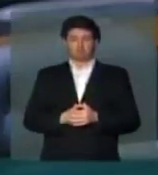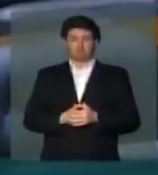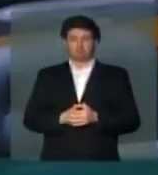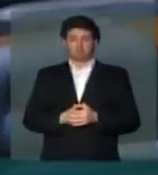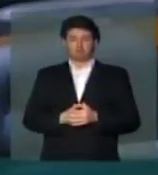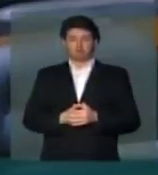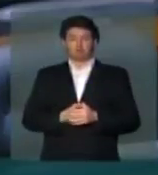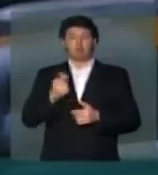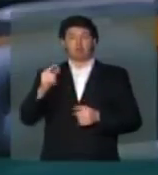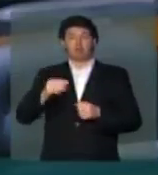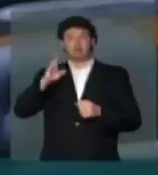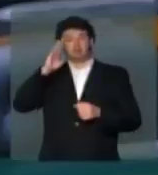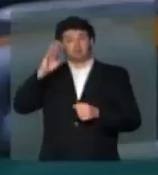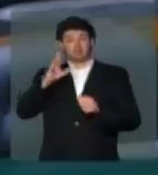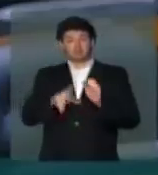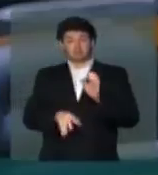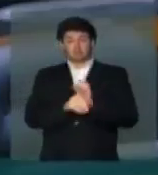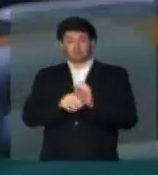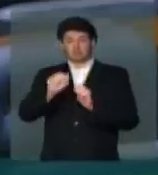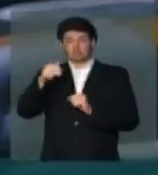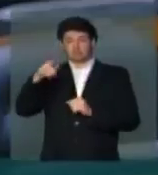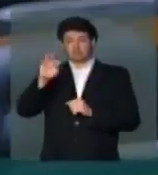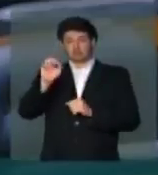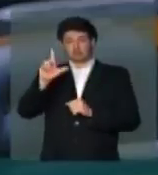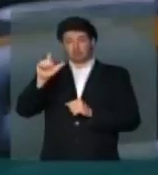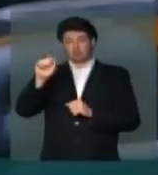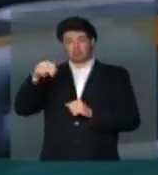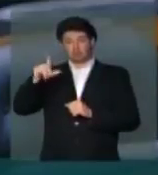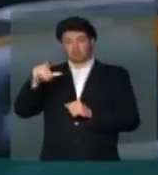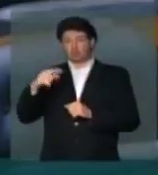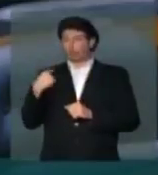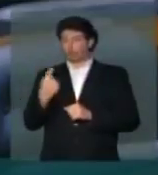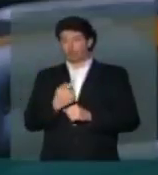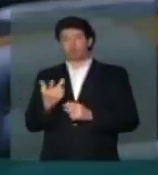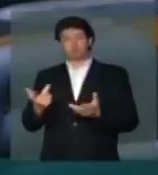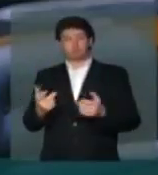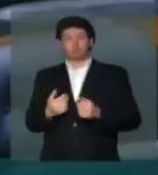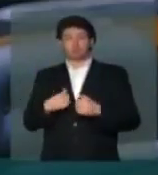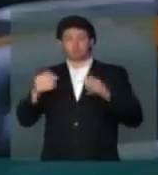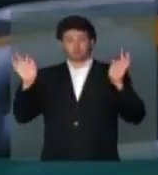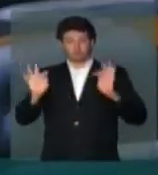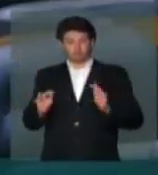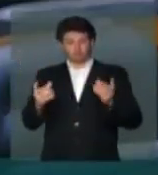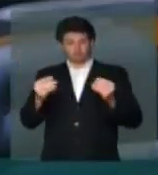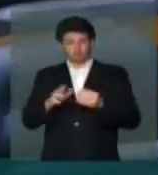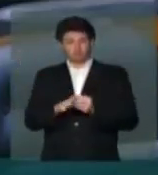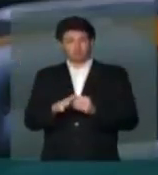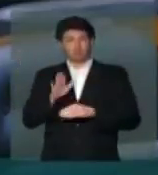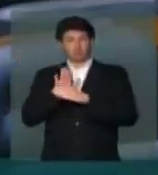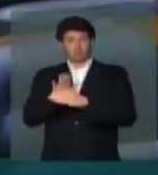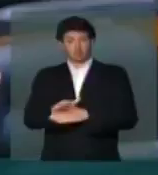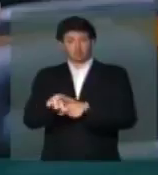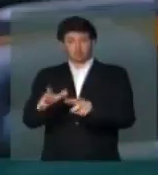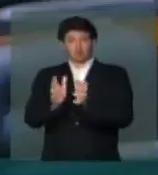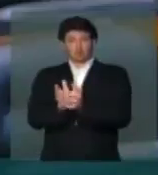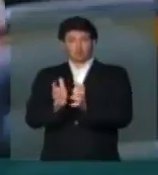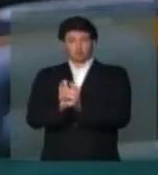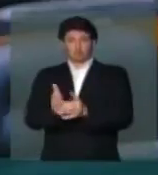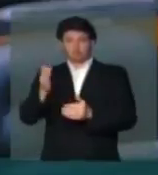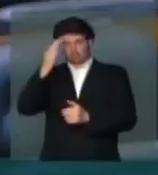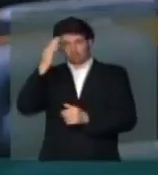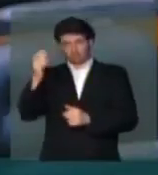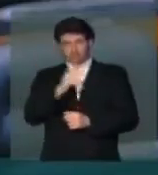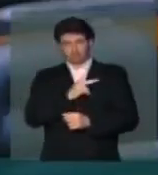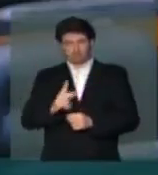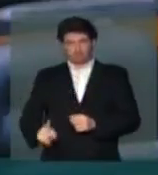que Santo Ângelo recebeu de nossa lavra, portanto, estou muito feliz em poder ajudar aquela comunidade. Muito